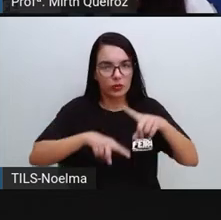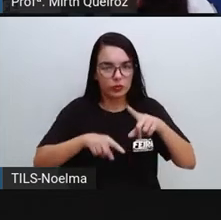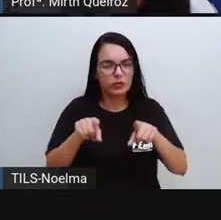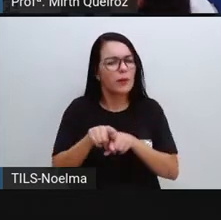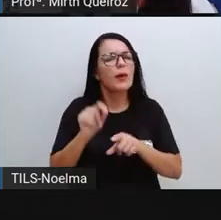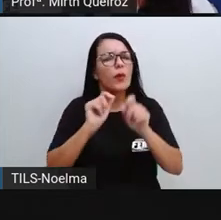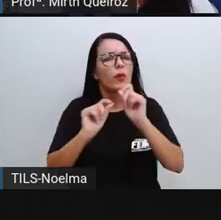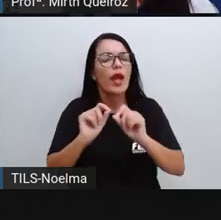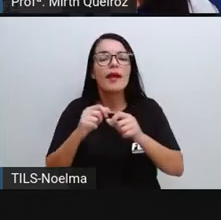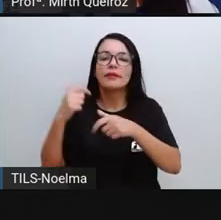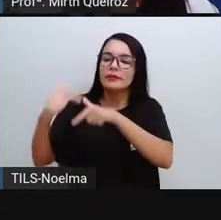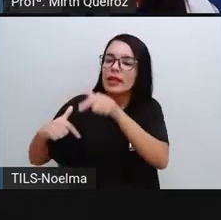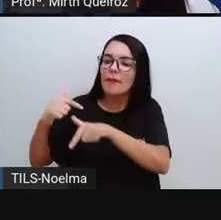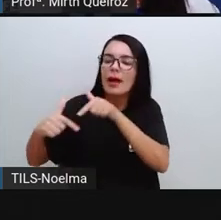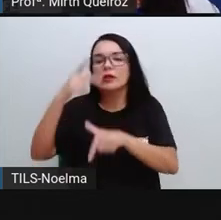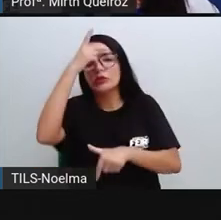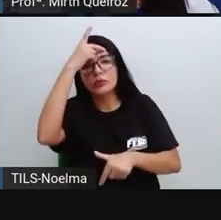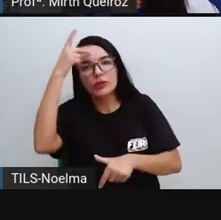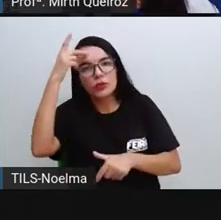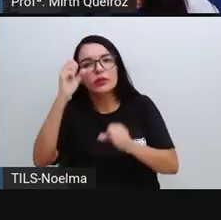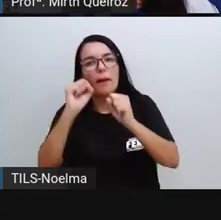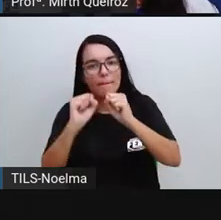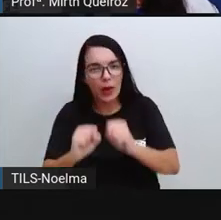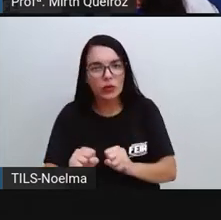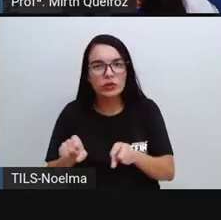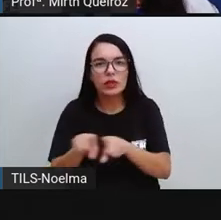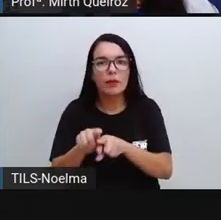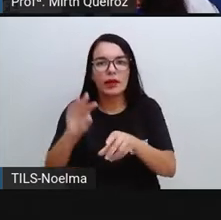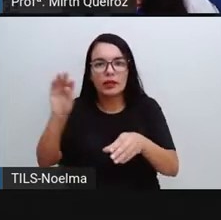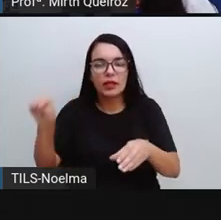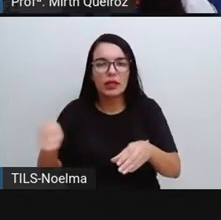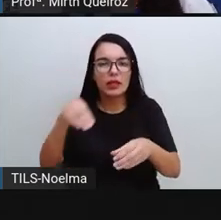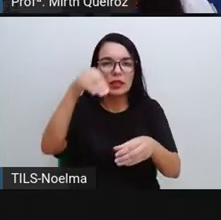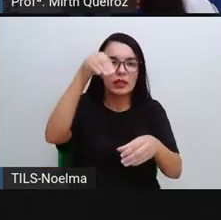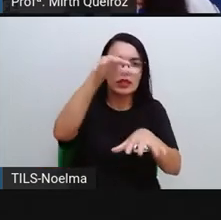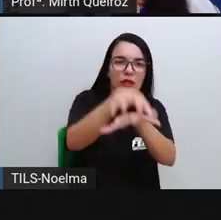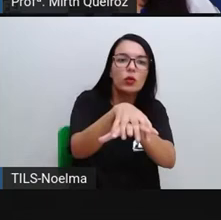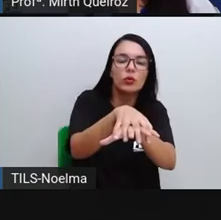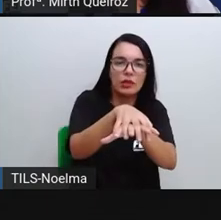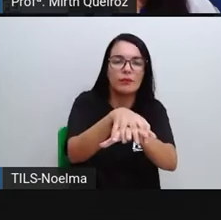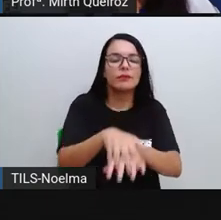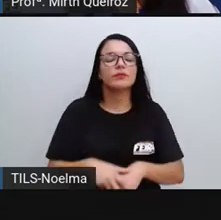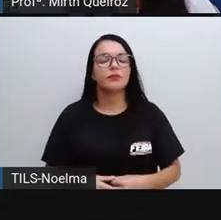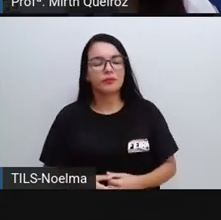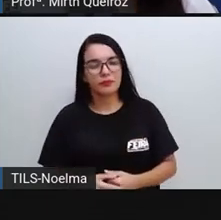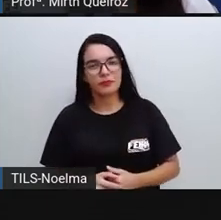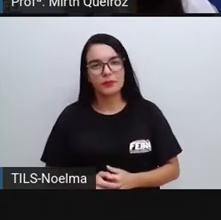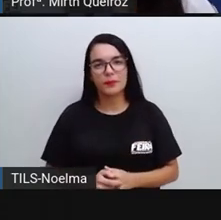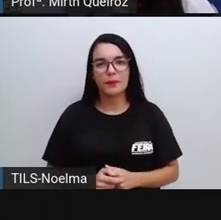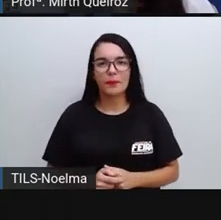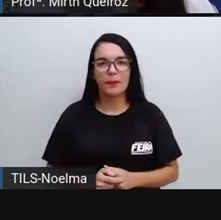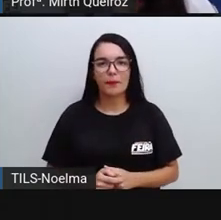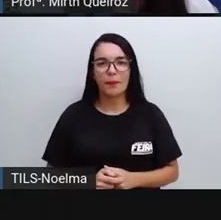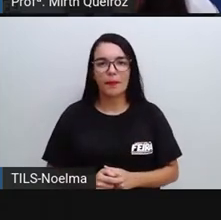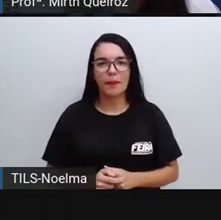serviços também, ela vai estar dentro aí da atividade econômica, denominado aí setor terciário.